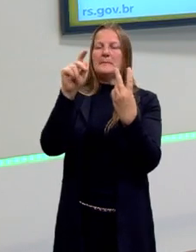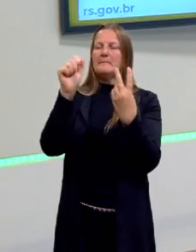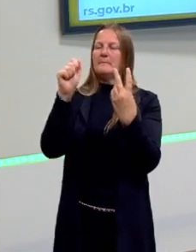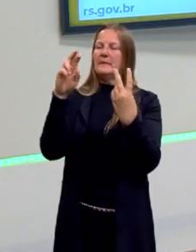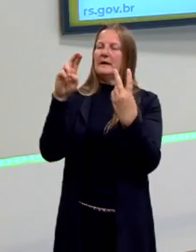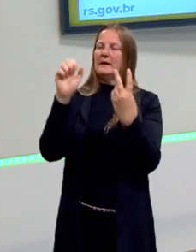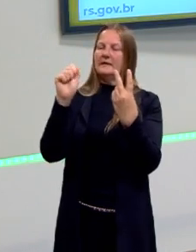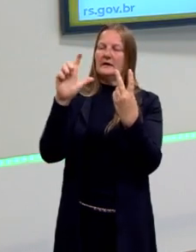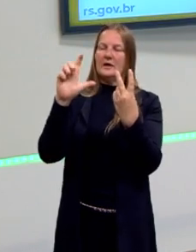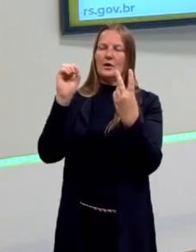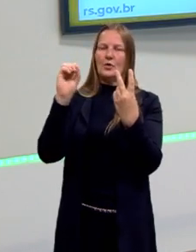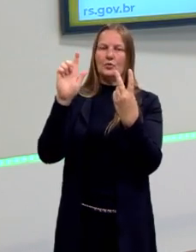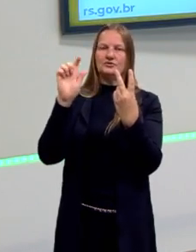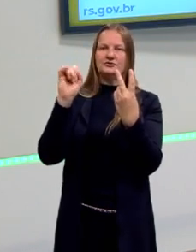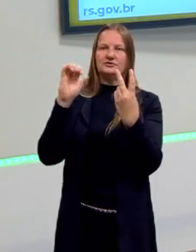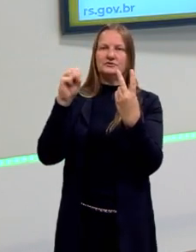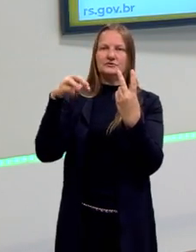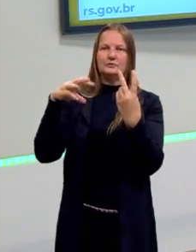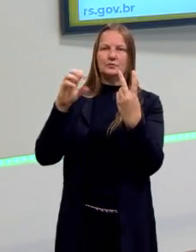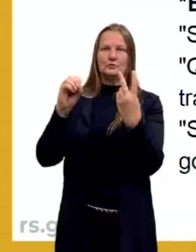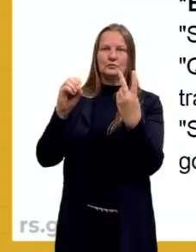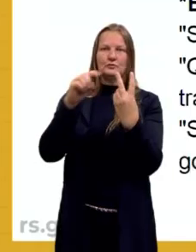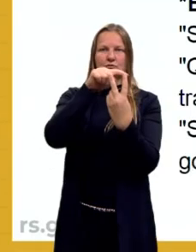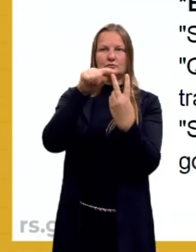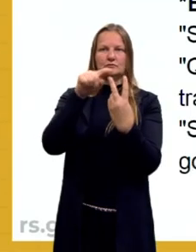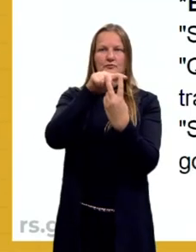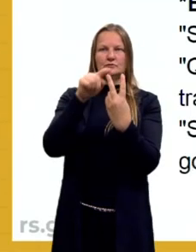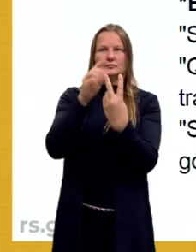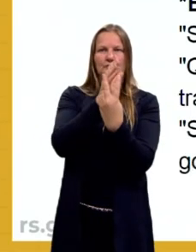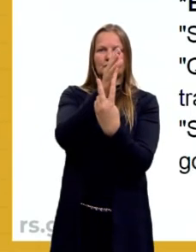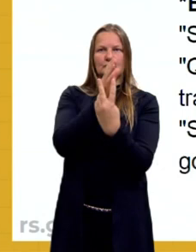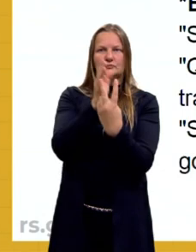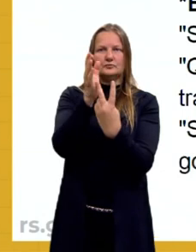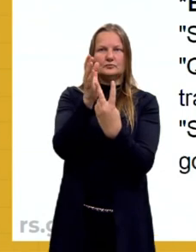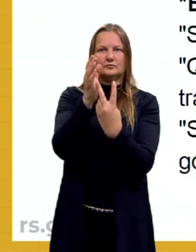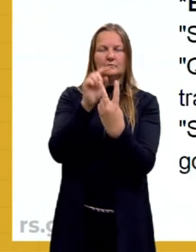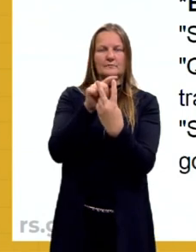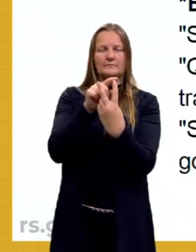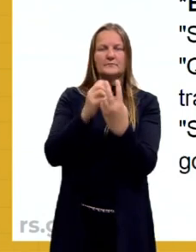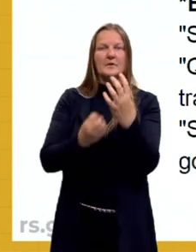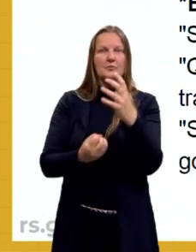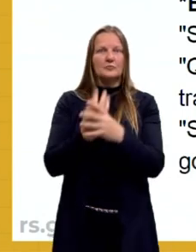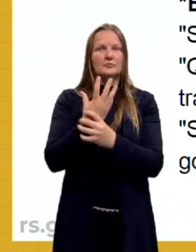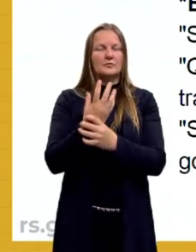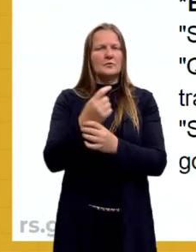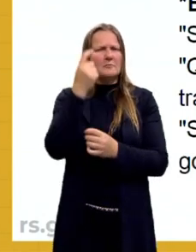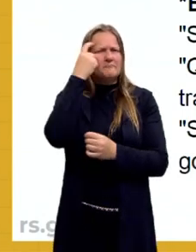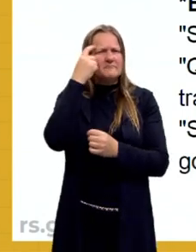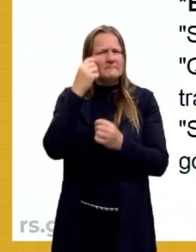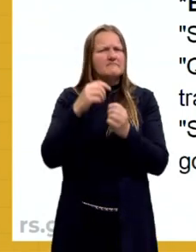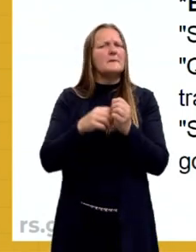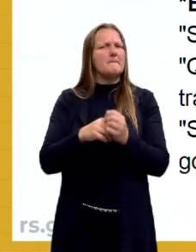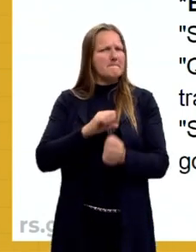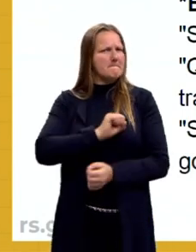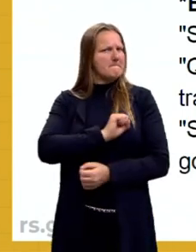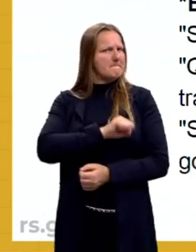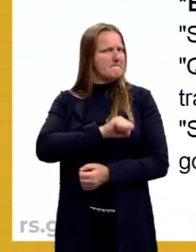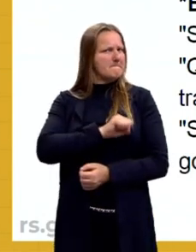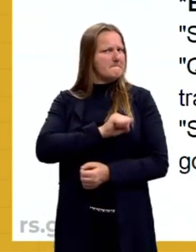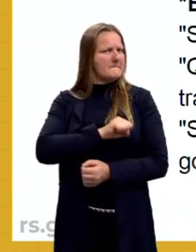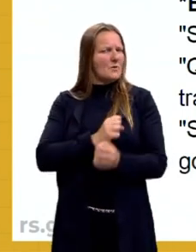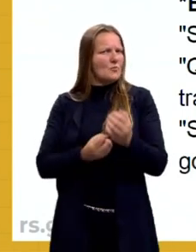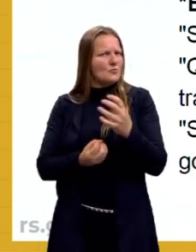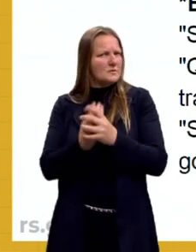falácia também é chamada de sofismo, que pode ser entendida como um raciocínio criado de forma maliciosa com o objetivo de